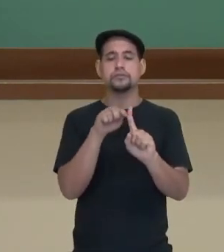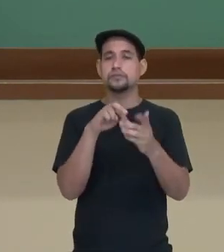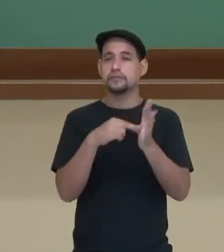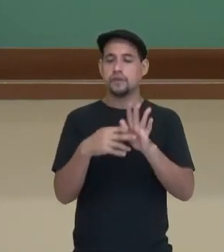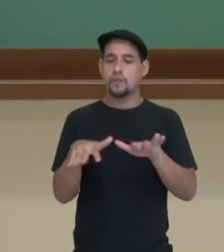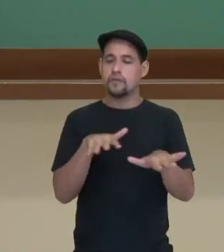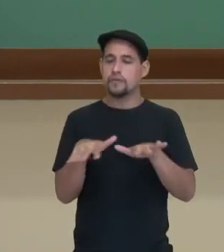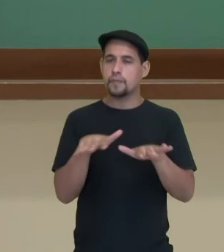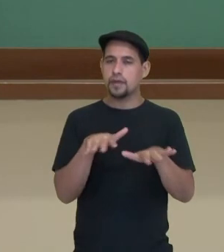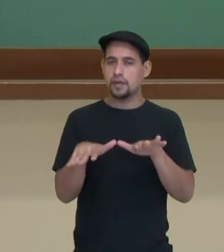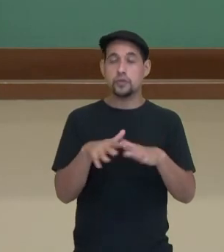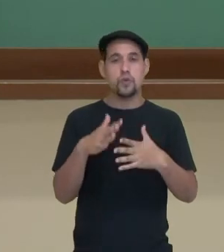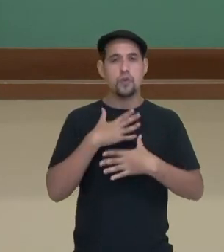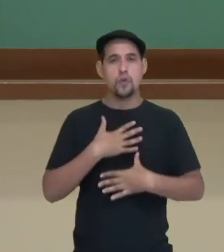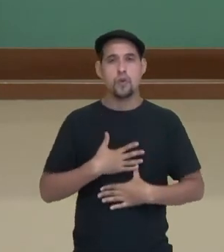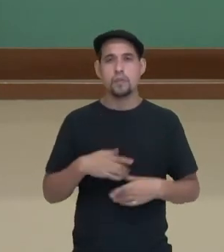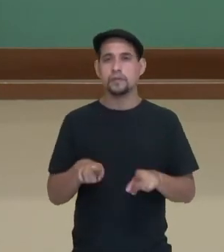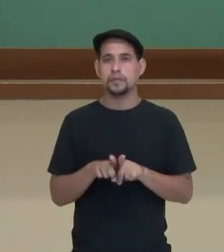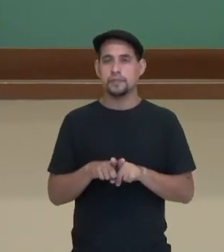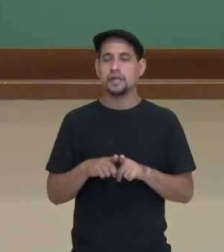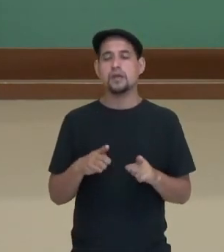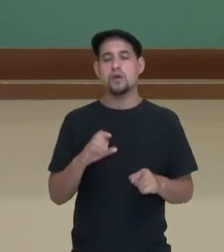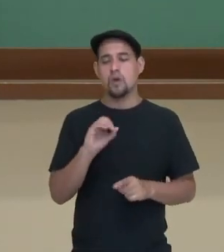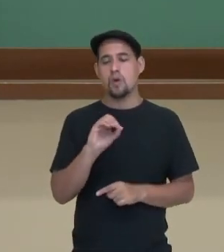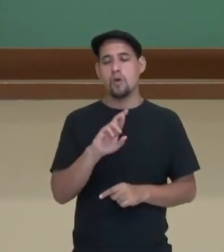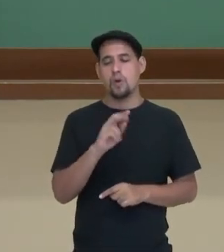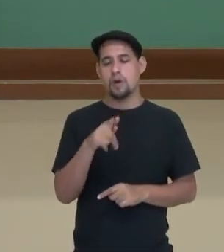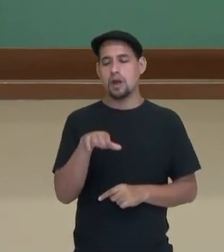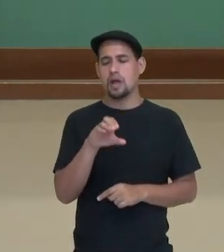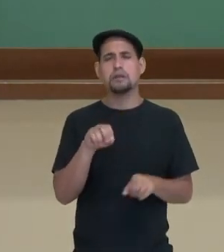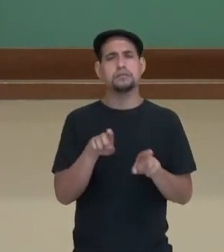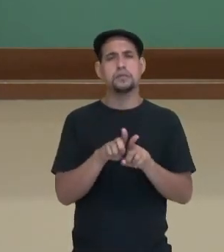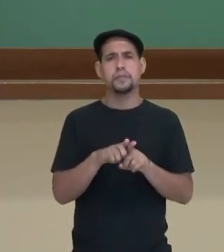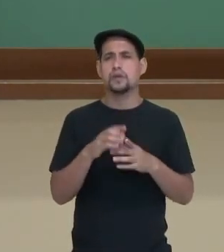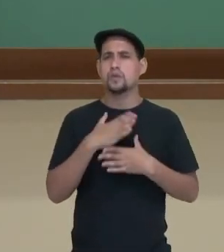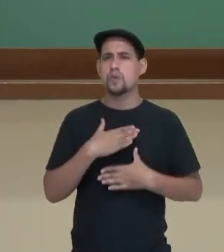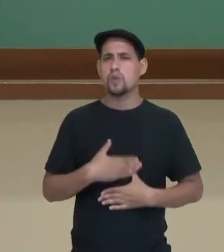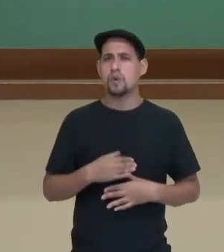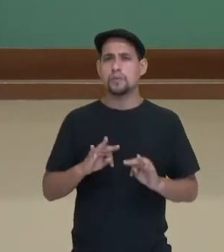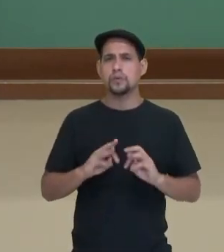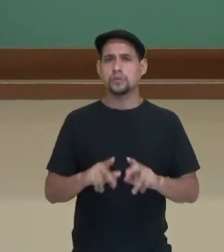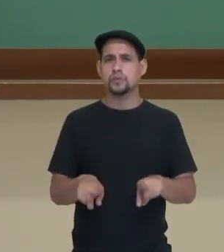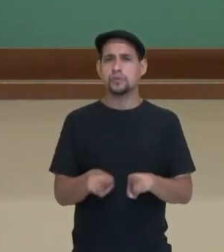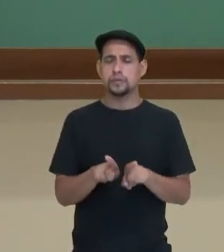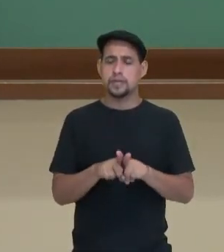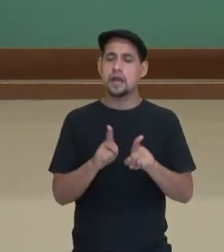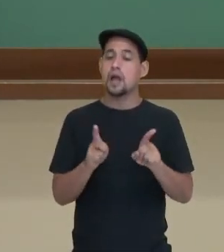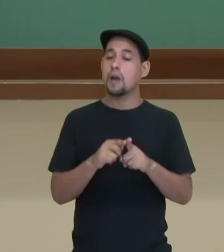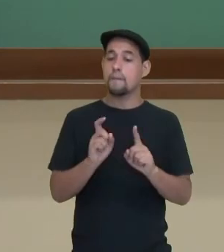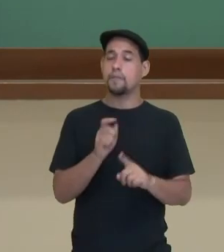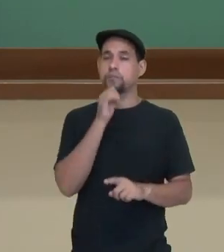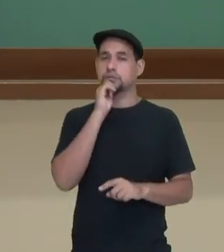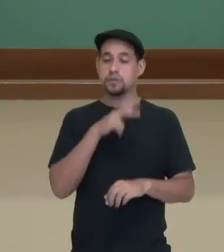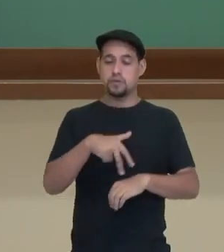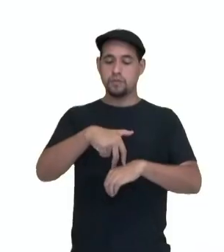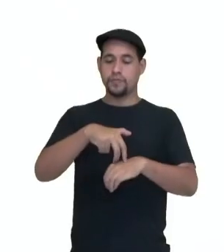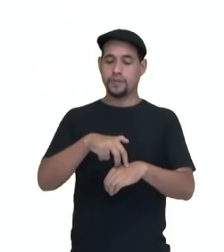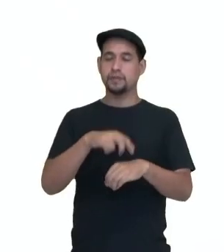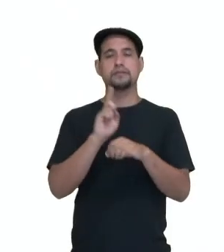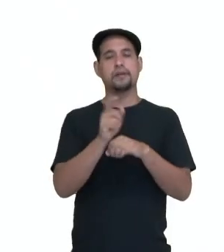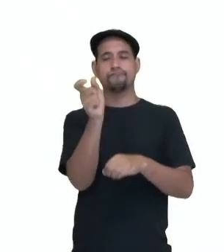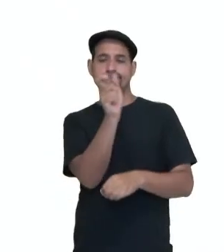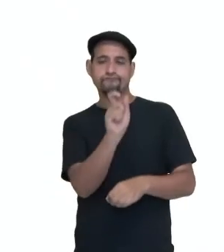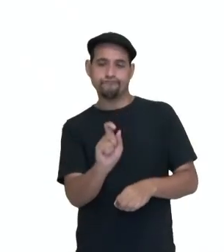movimento, o movimento corporal, movimento dos órgãos, o movimento do corpo, estabilização da postura. Então, os ossos